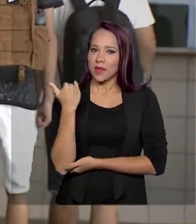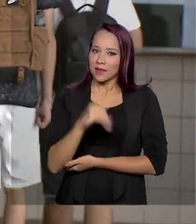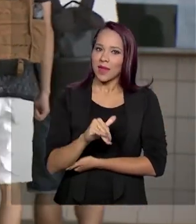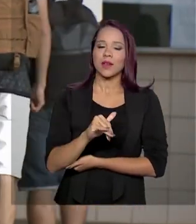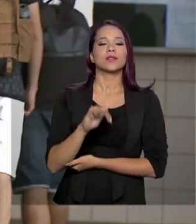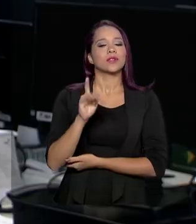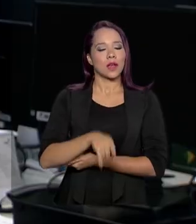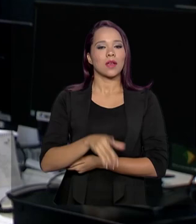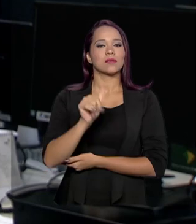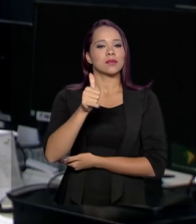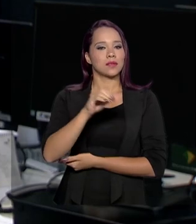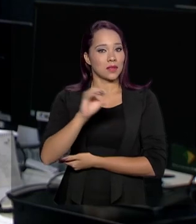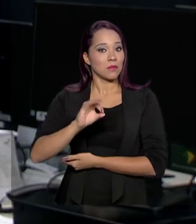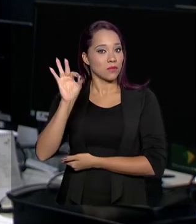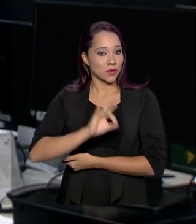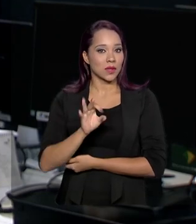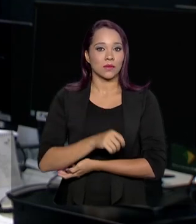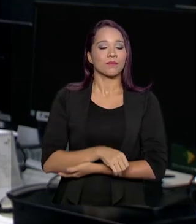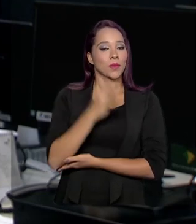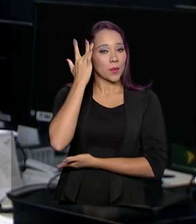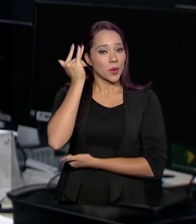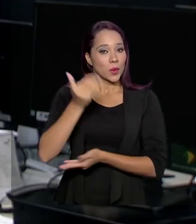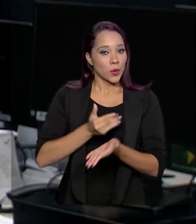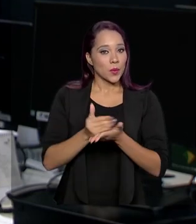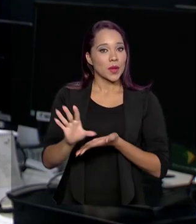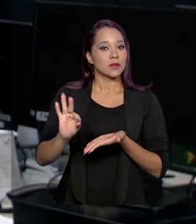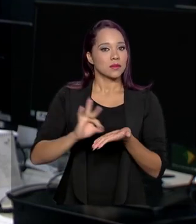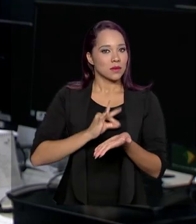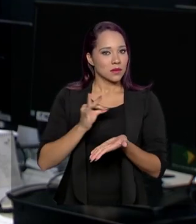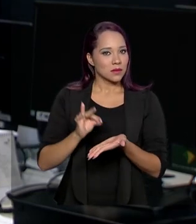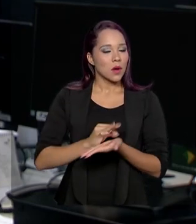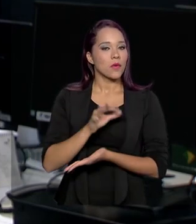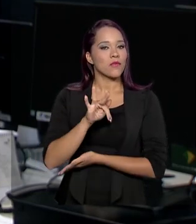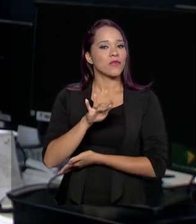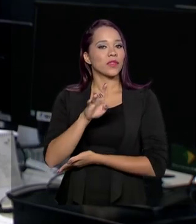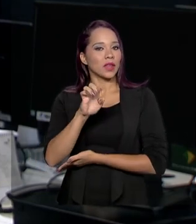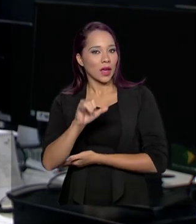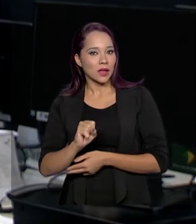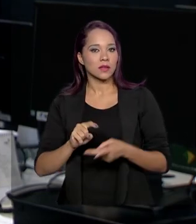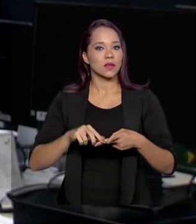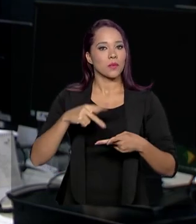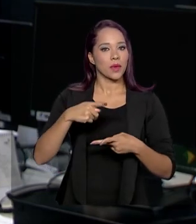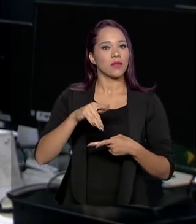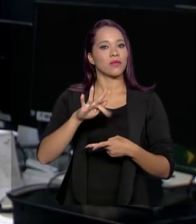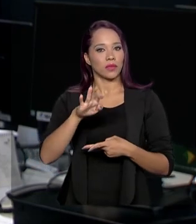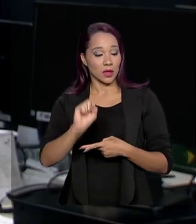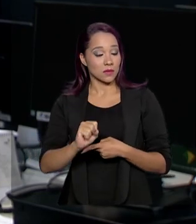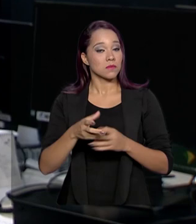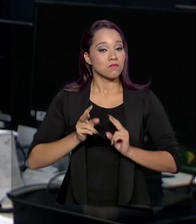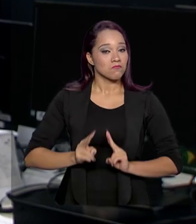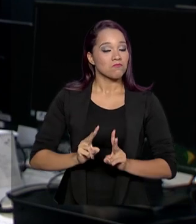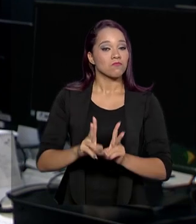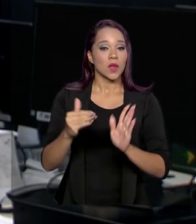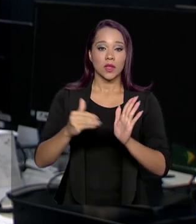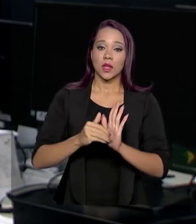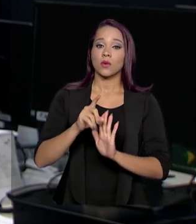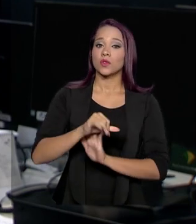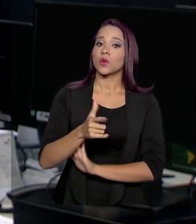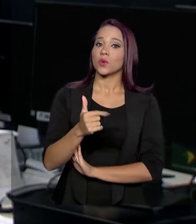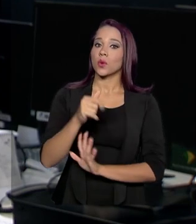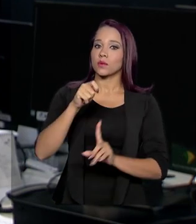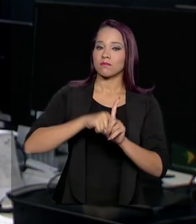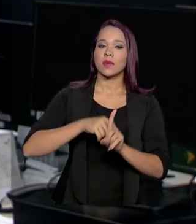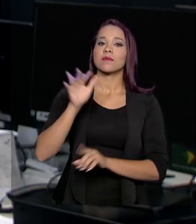delas integrais. E amanhã começam as inscrições para o FIES e o PFS. Elas seguem até o dia 12 de